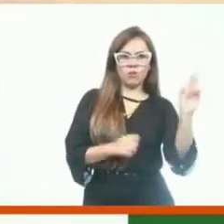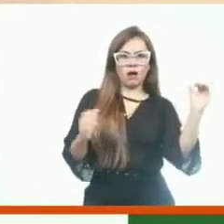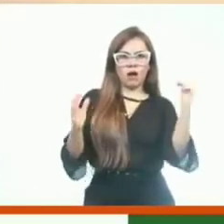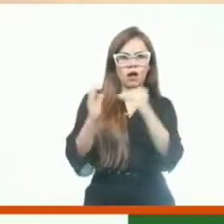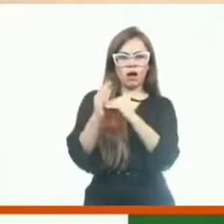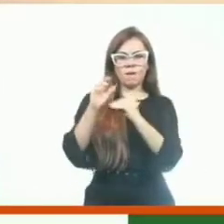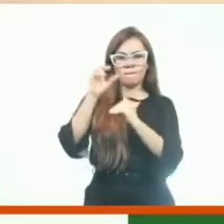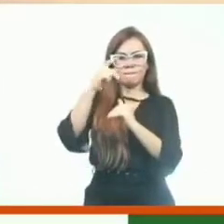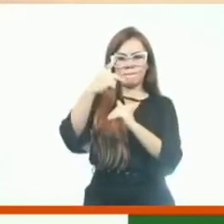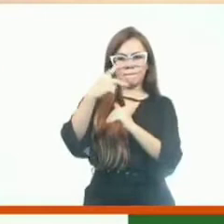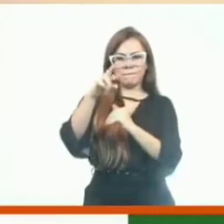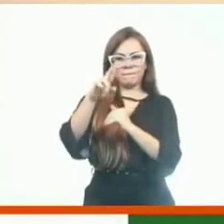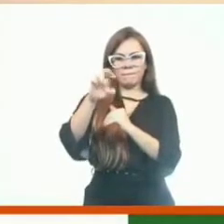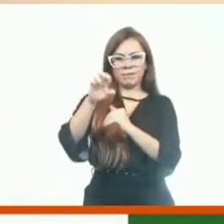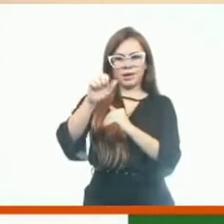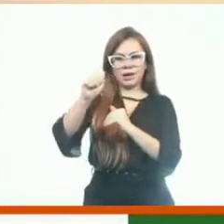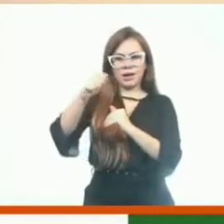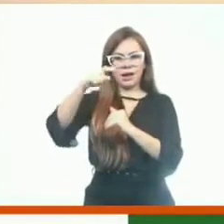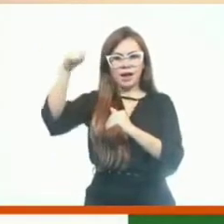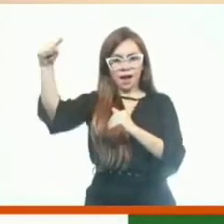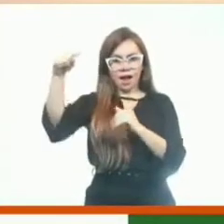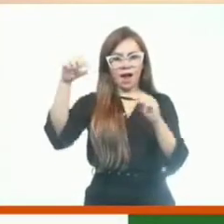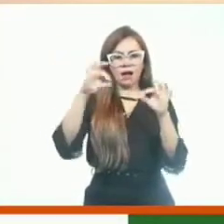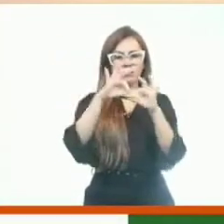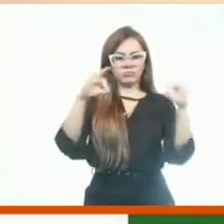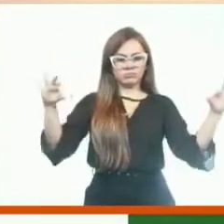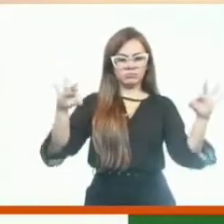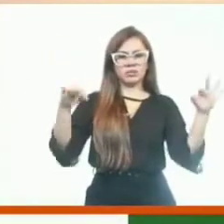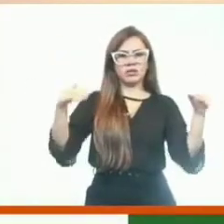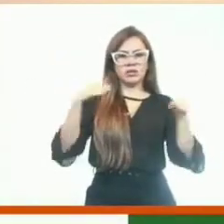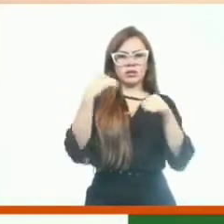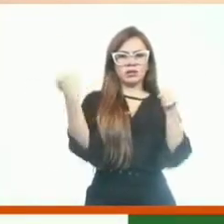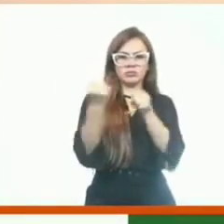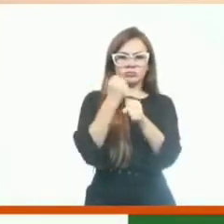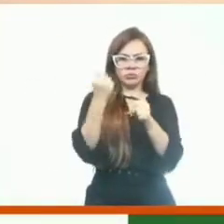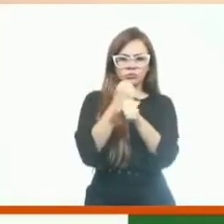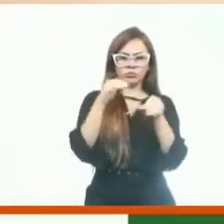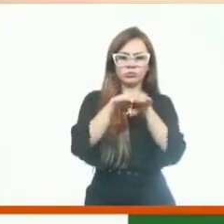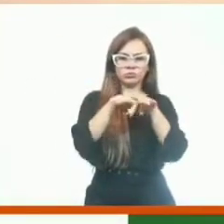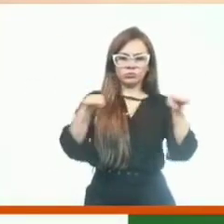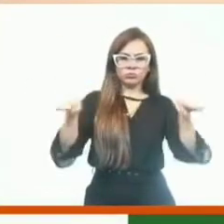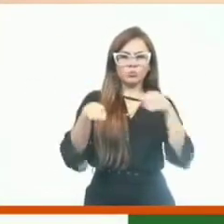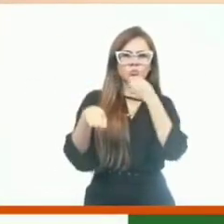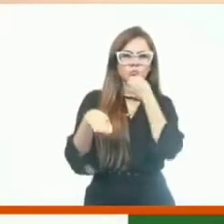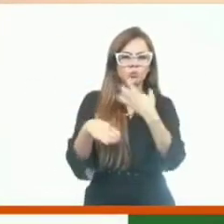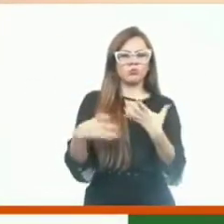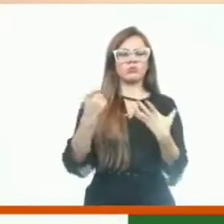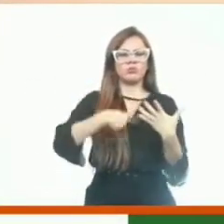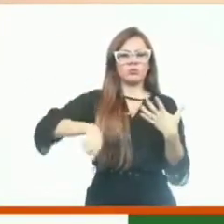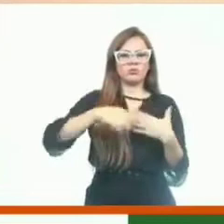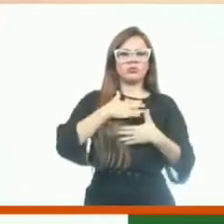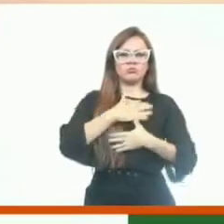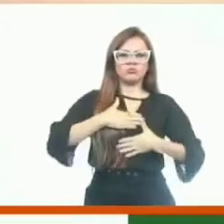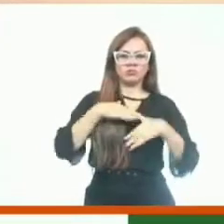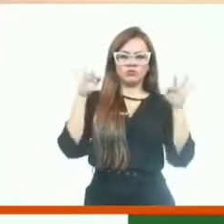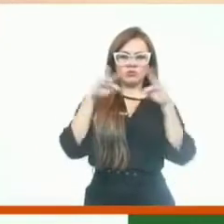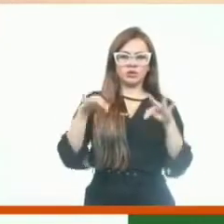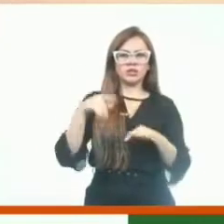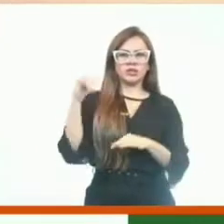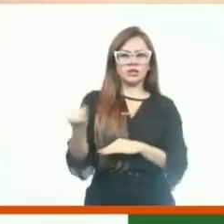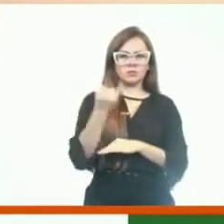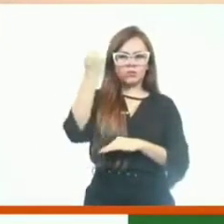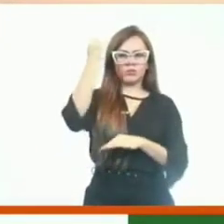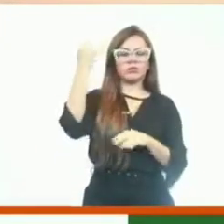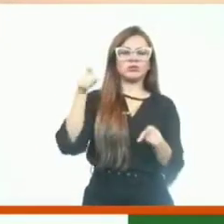Não vai ser inaugurada por mim, mas vai servir à população. Isso que é importante. Então, tudo aquilo que nós plantamos, governador,